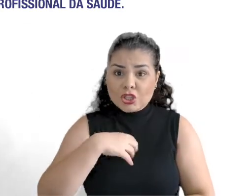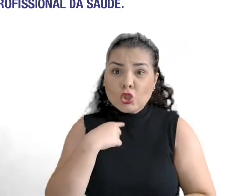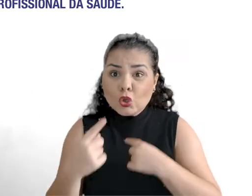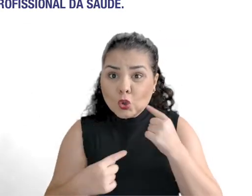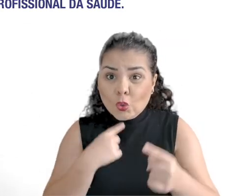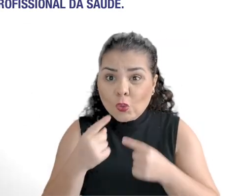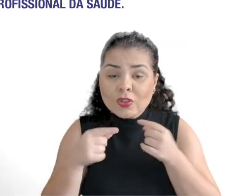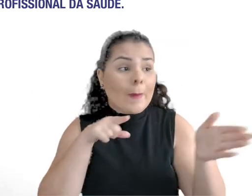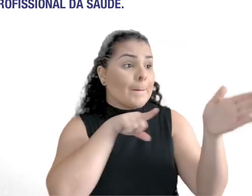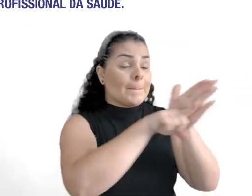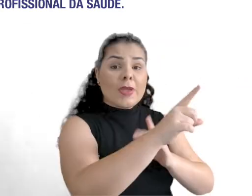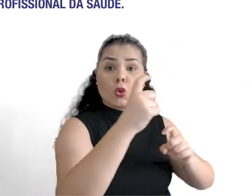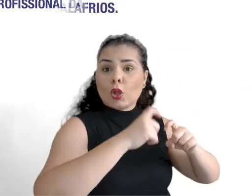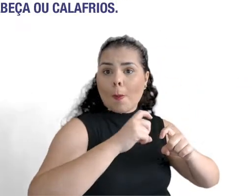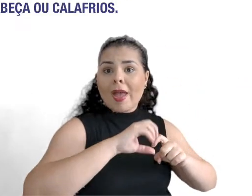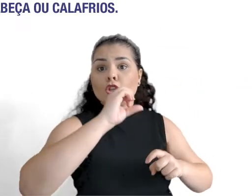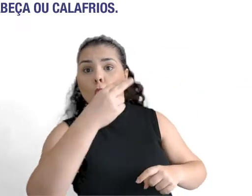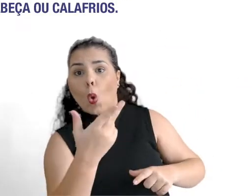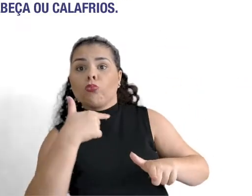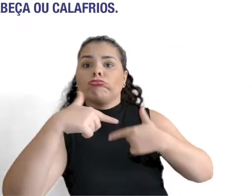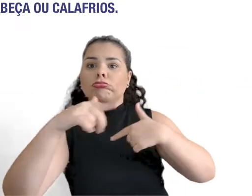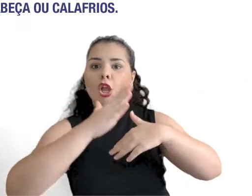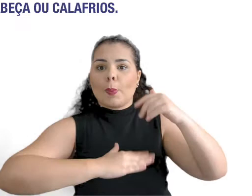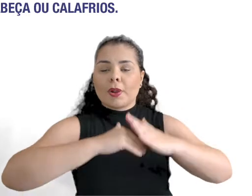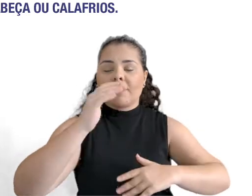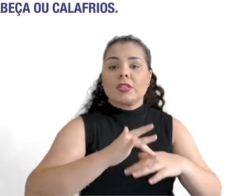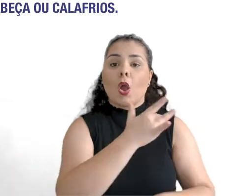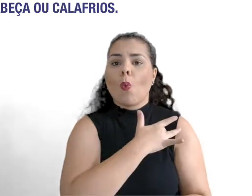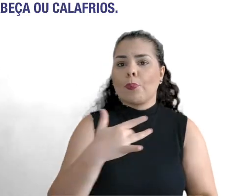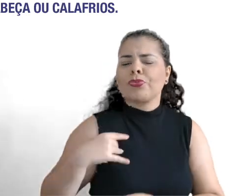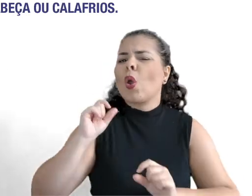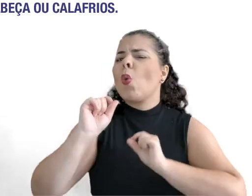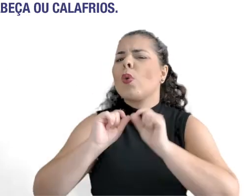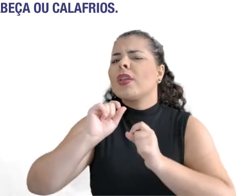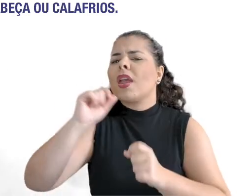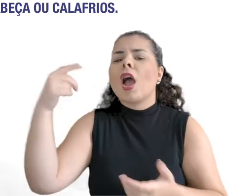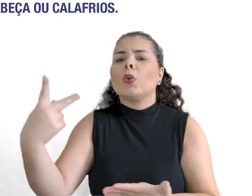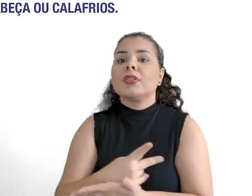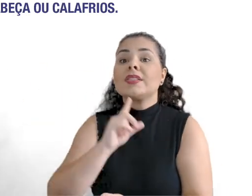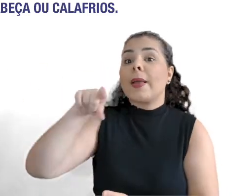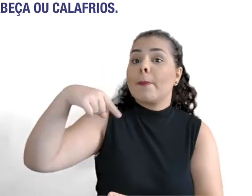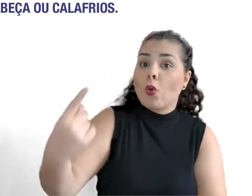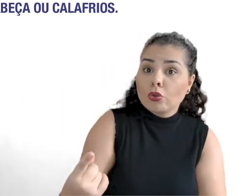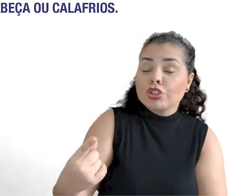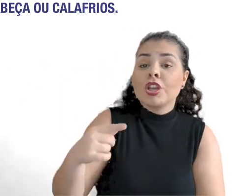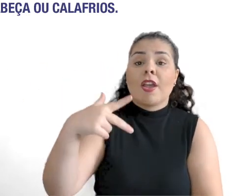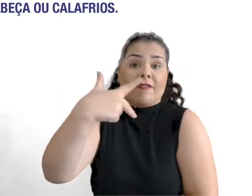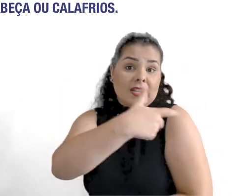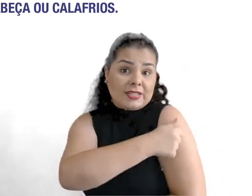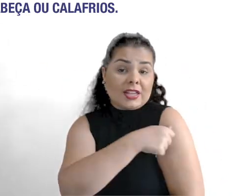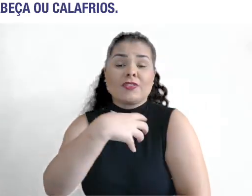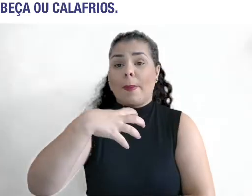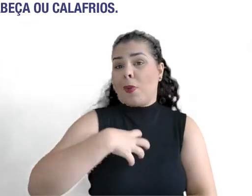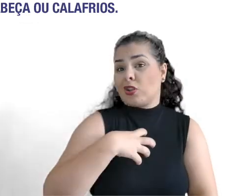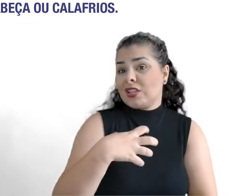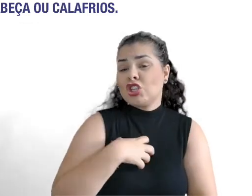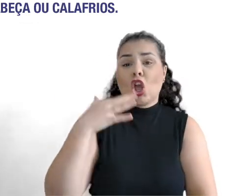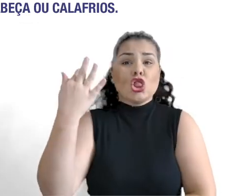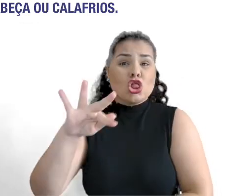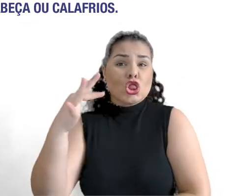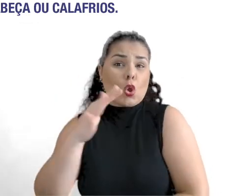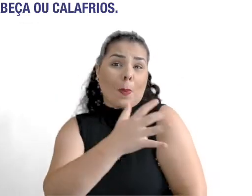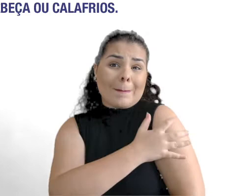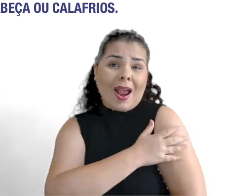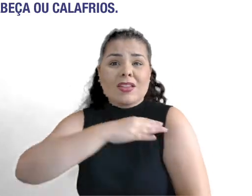pergunte ao seu médico ou outro profissional da saúde. O que acontece depois de tomar a vacina? Depois de tomar a vacina, você pode ter algumas sensações ruins, como dor no braço,